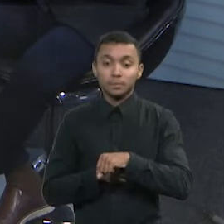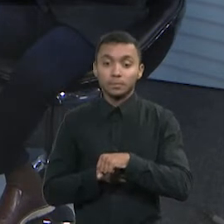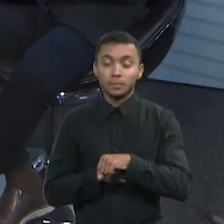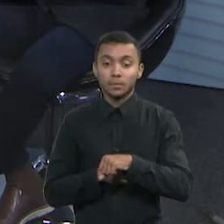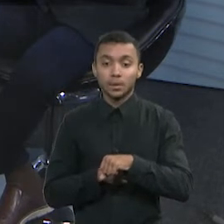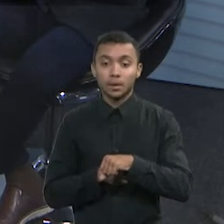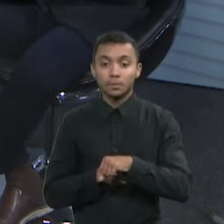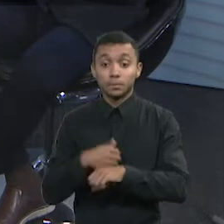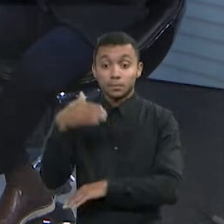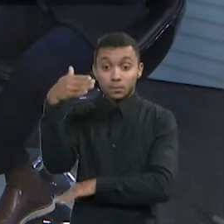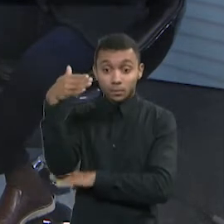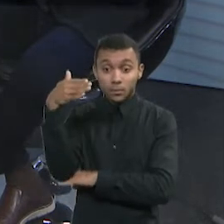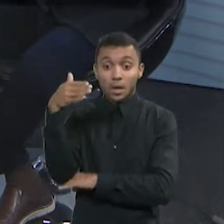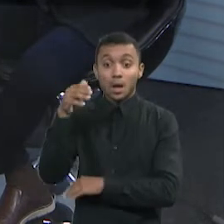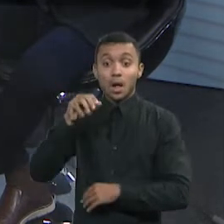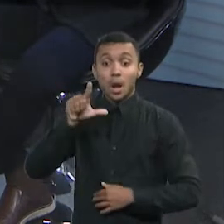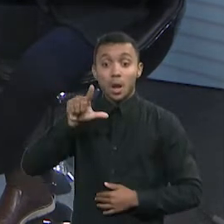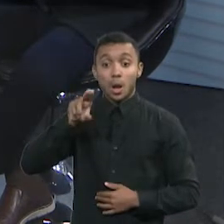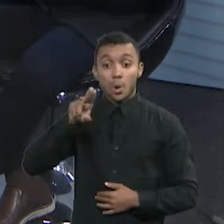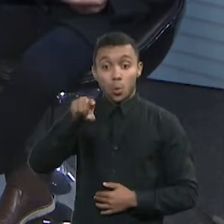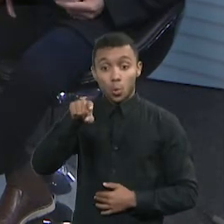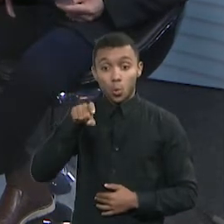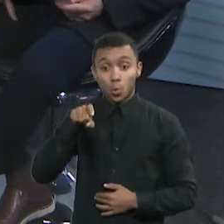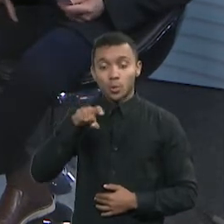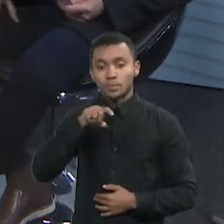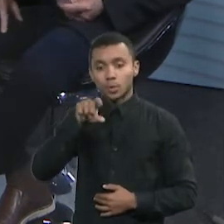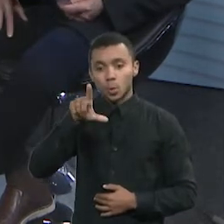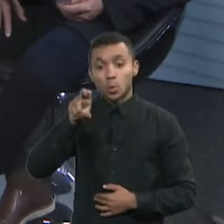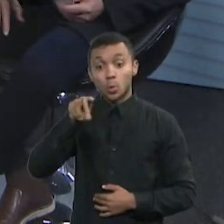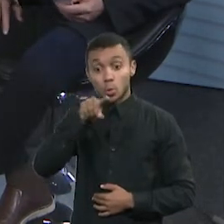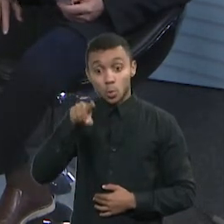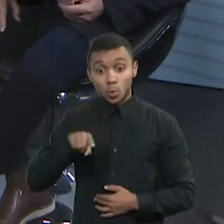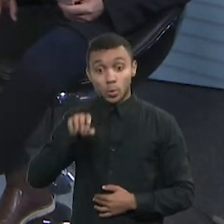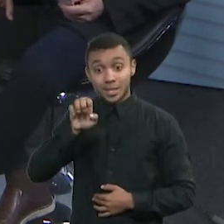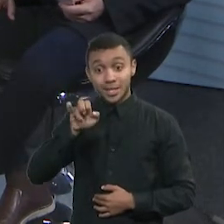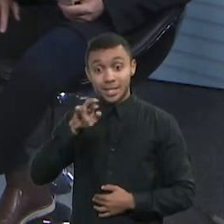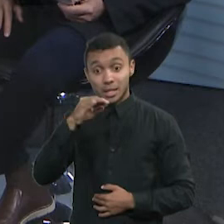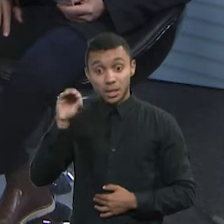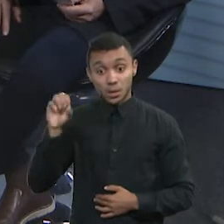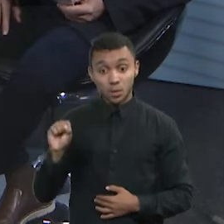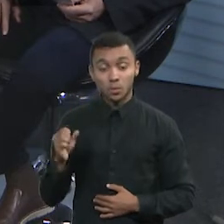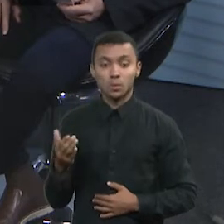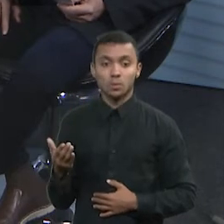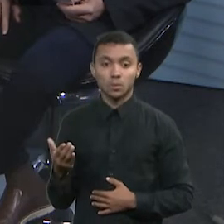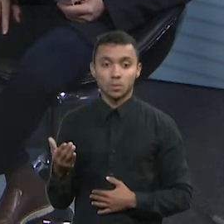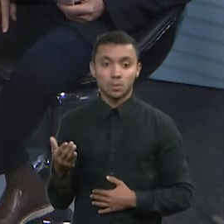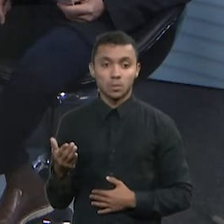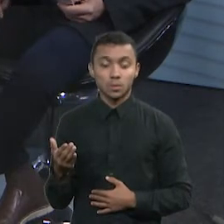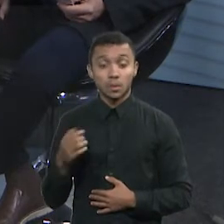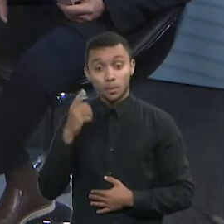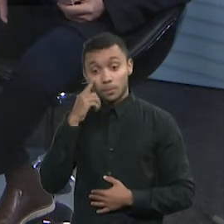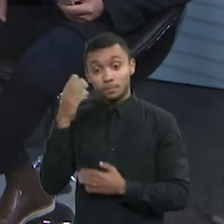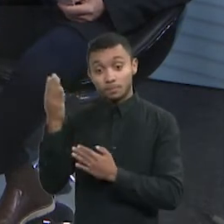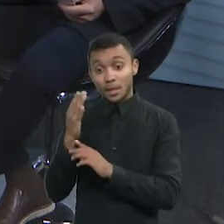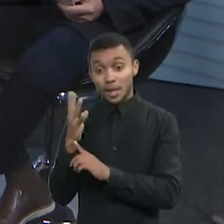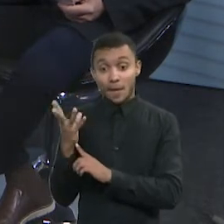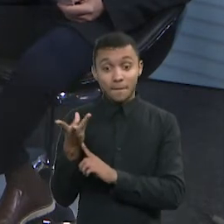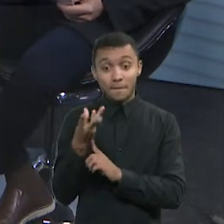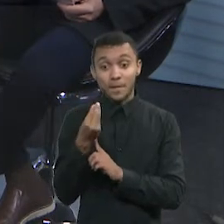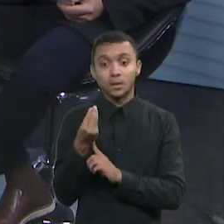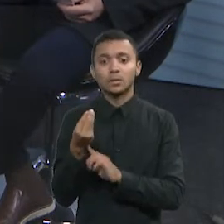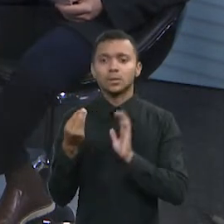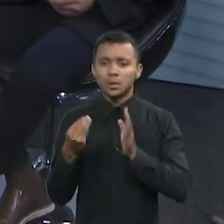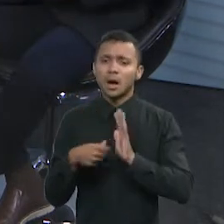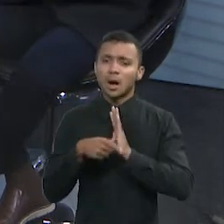discutindo questões abertas para esse público, não é isso? É, nós teremos... O MKF Tendências, ele é um evento que... Vocês já